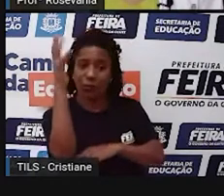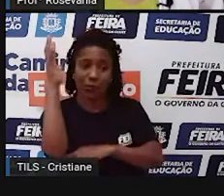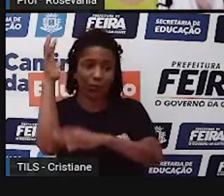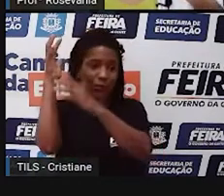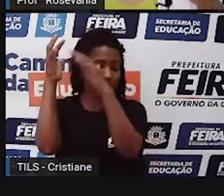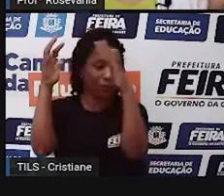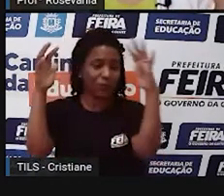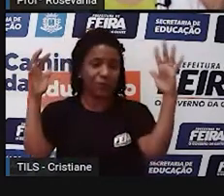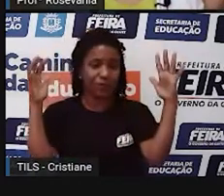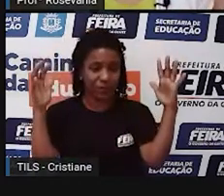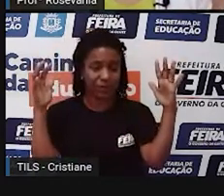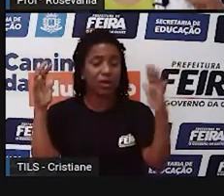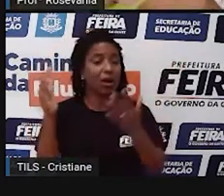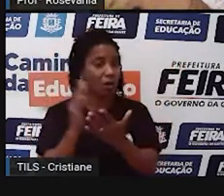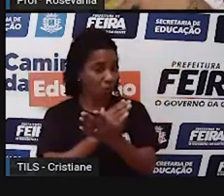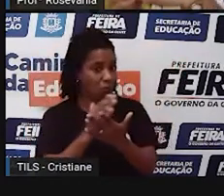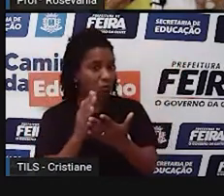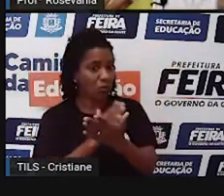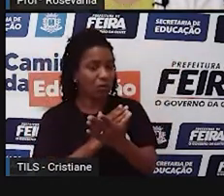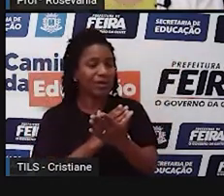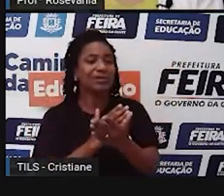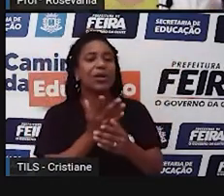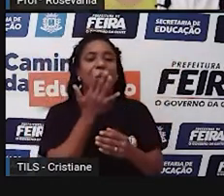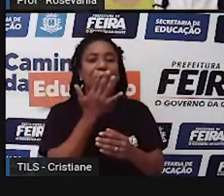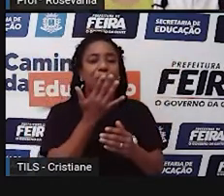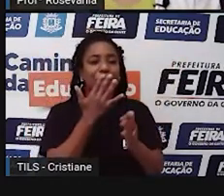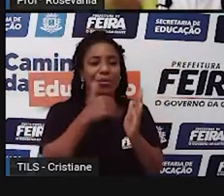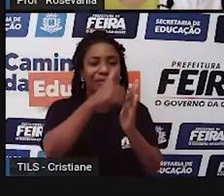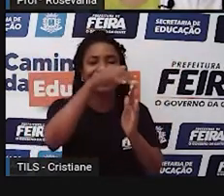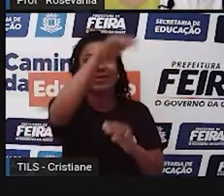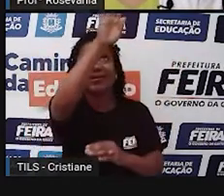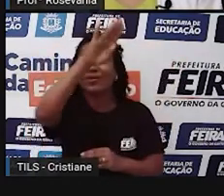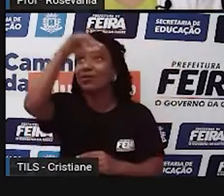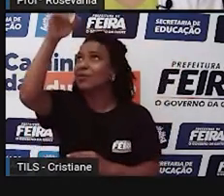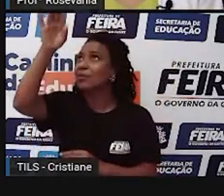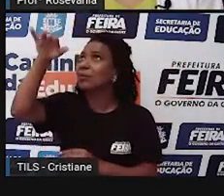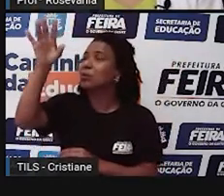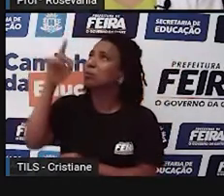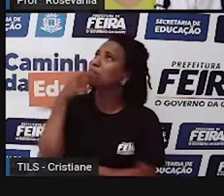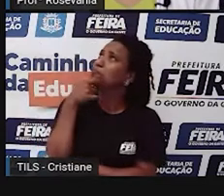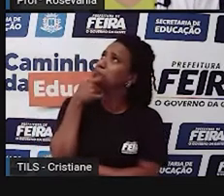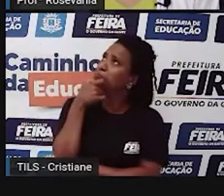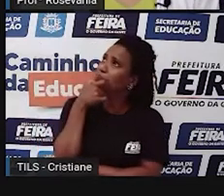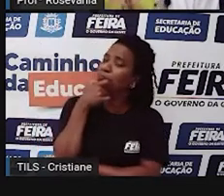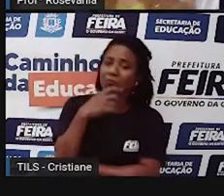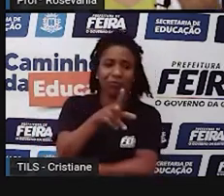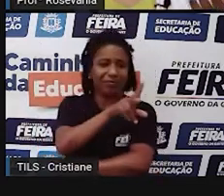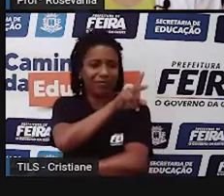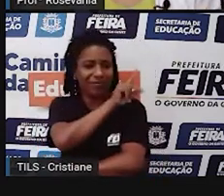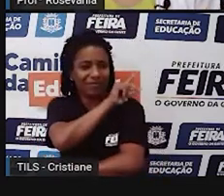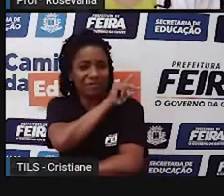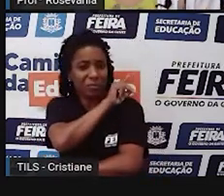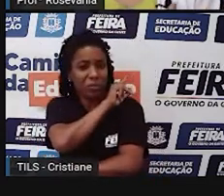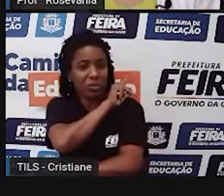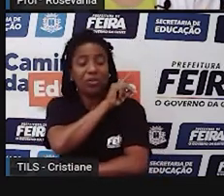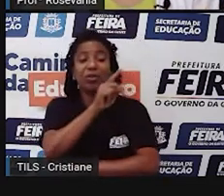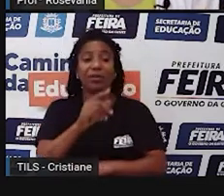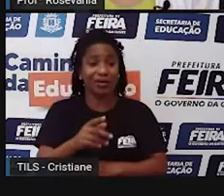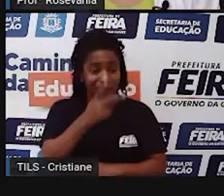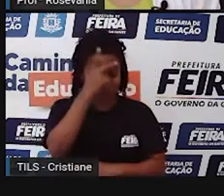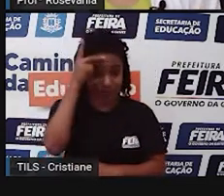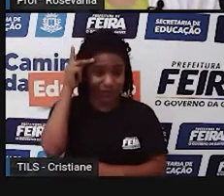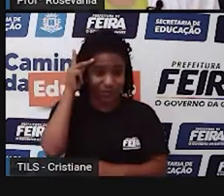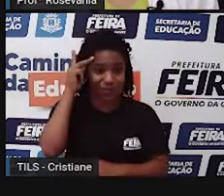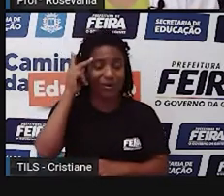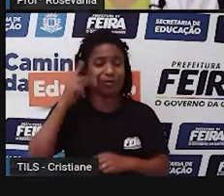lá, né, em algumas pinturas rupestres, em algumas cavernas, aí tem esse desenhozinho lá, mostrando que o homem já